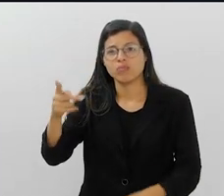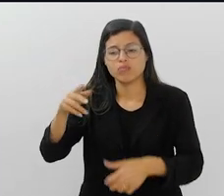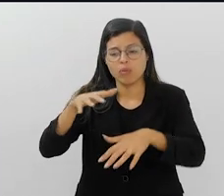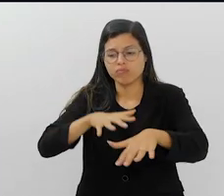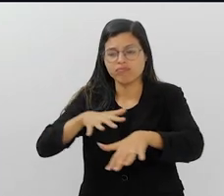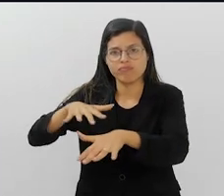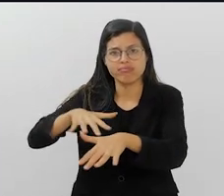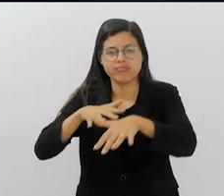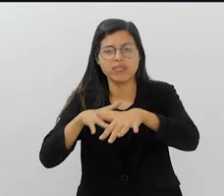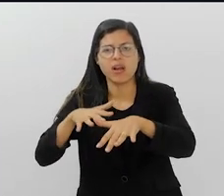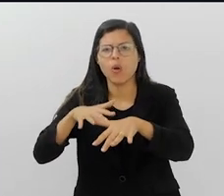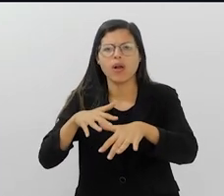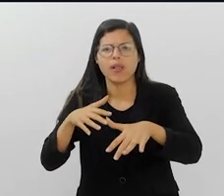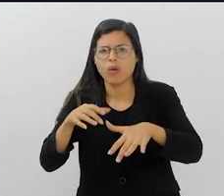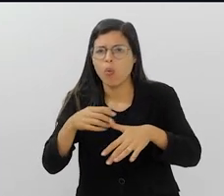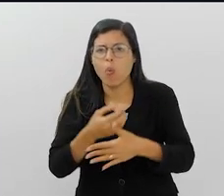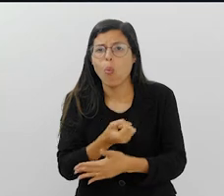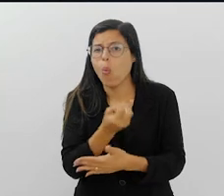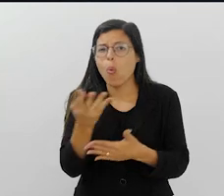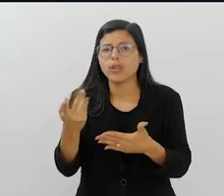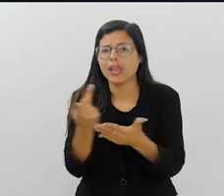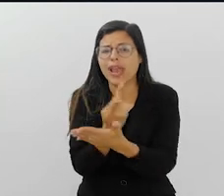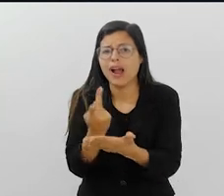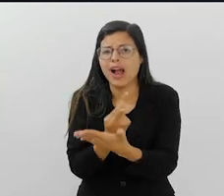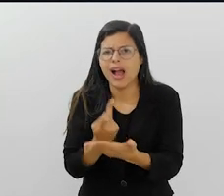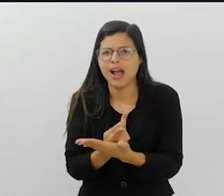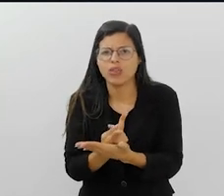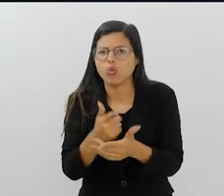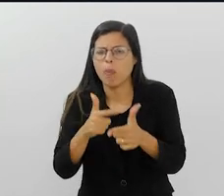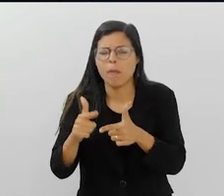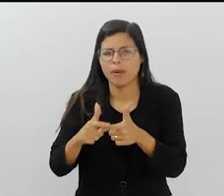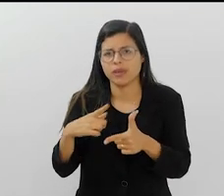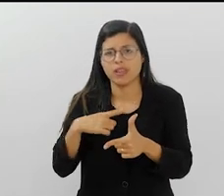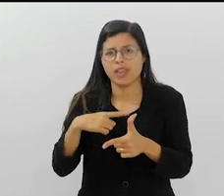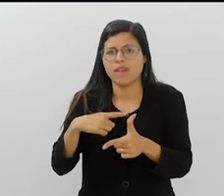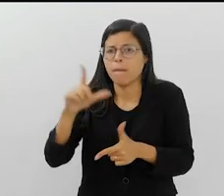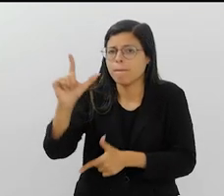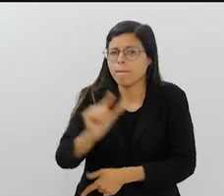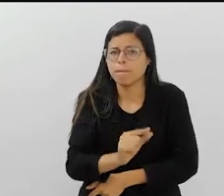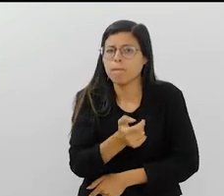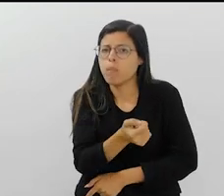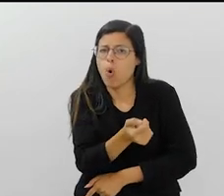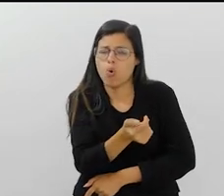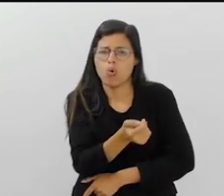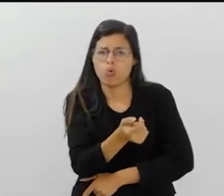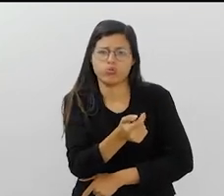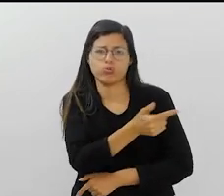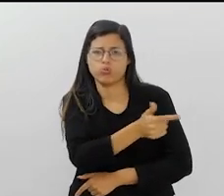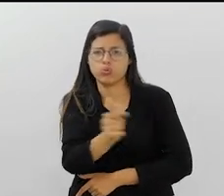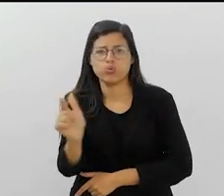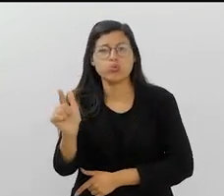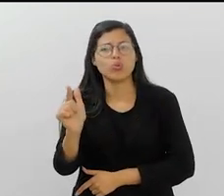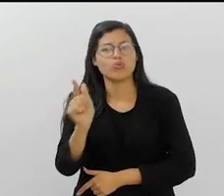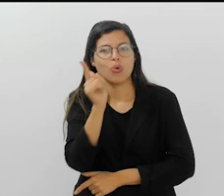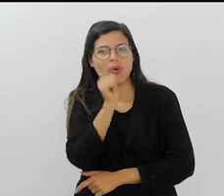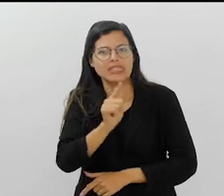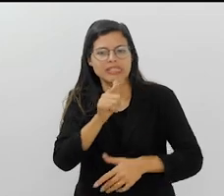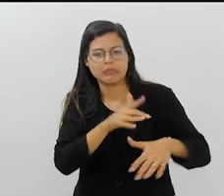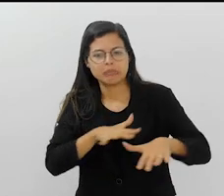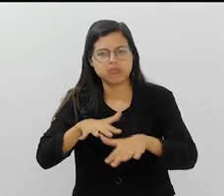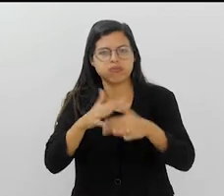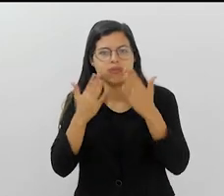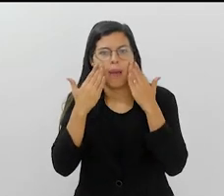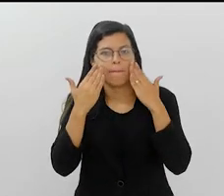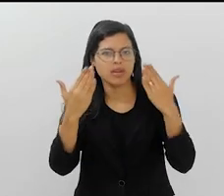quantos deram errado? Quantos tiveram problemas? A minoria, a minoria da minoria, os outros todos passaram ali impecavelmente.